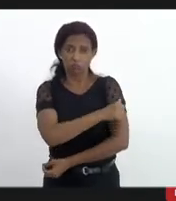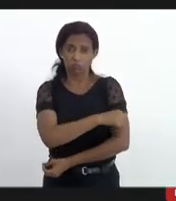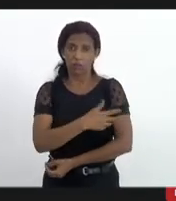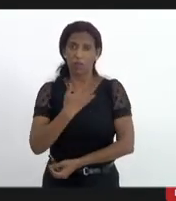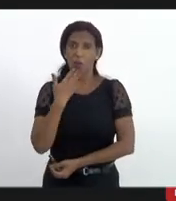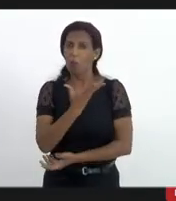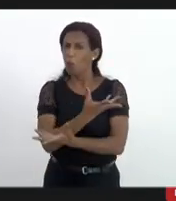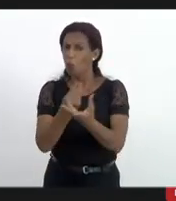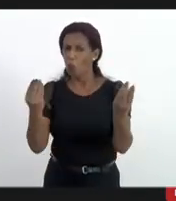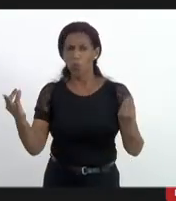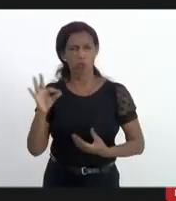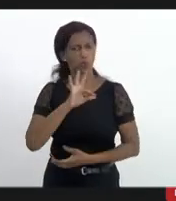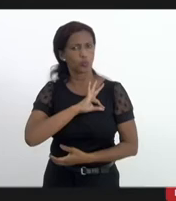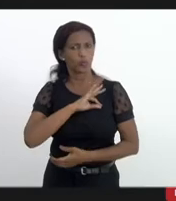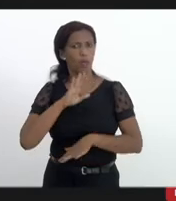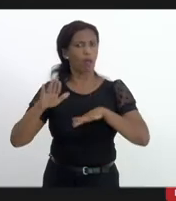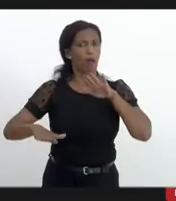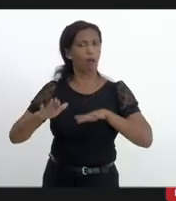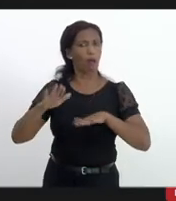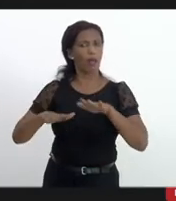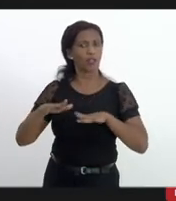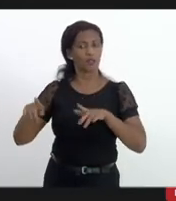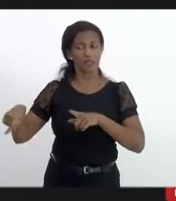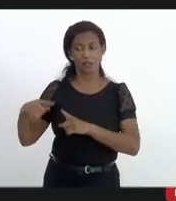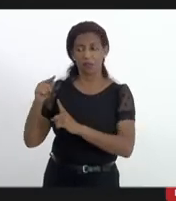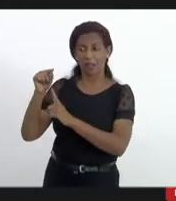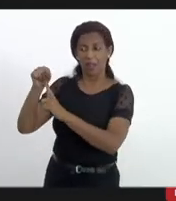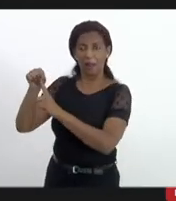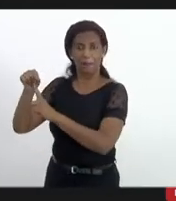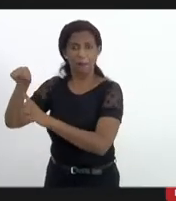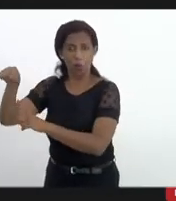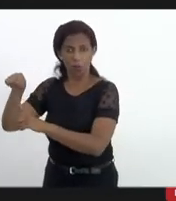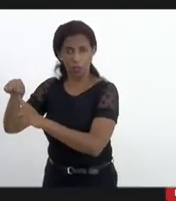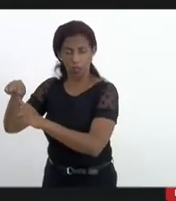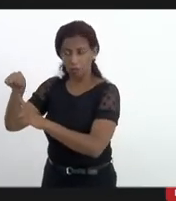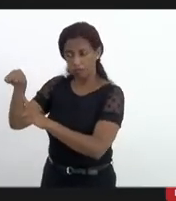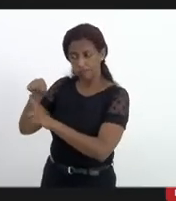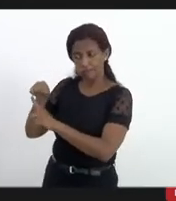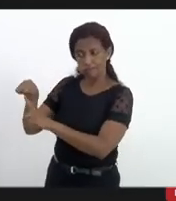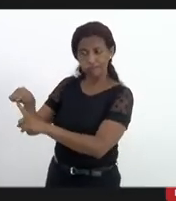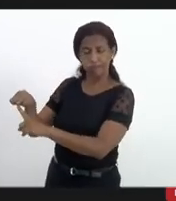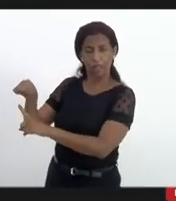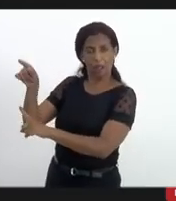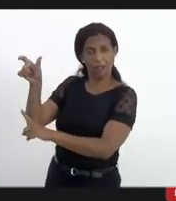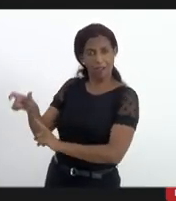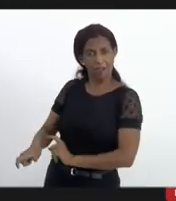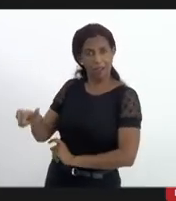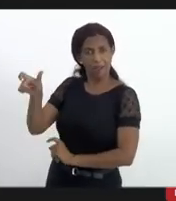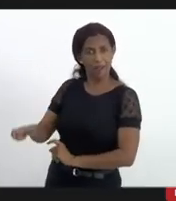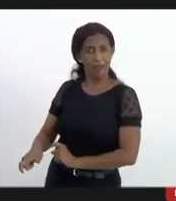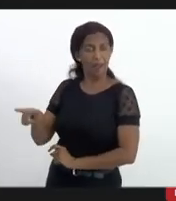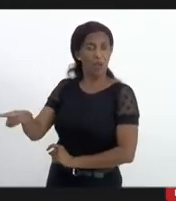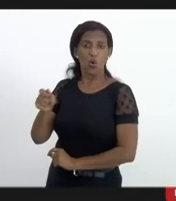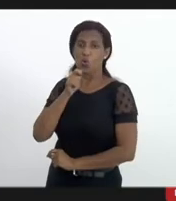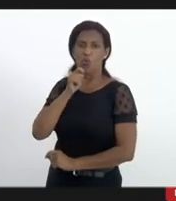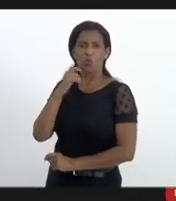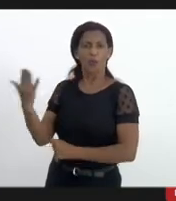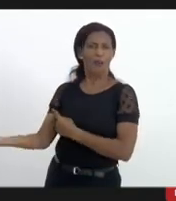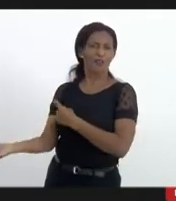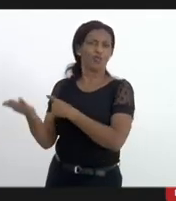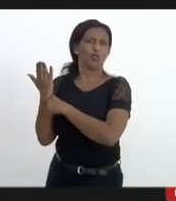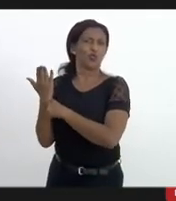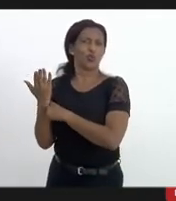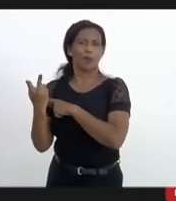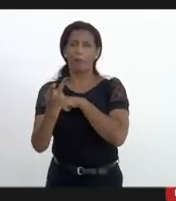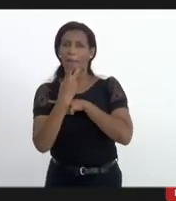muitos policiais às vezes querem sair da ponta da linha como ela citou mas é por essa instabilidade jurídica a gente não tem um amparo também para